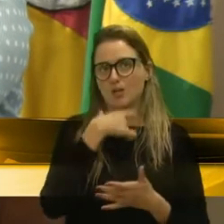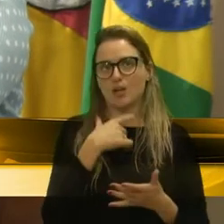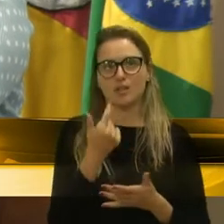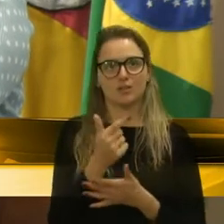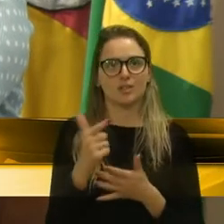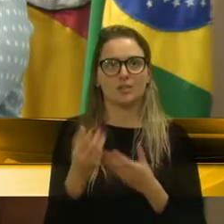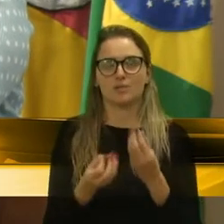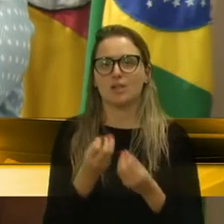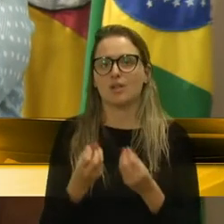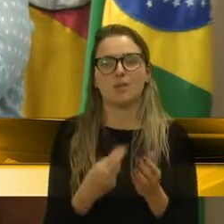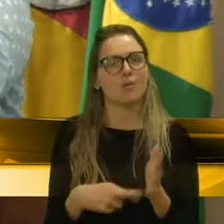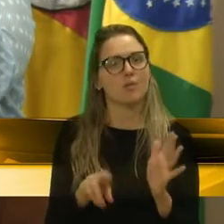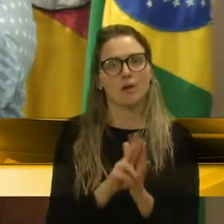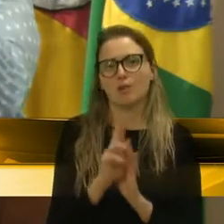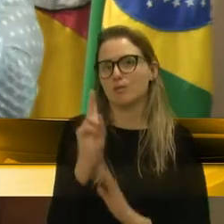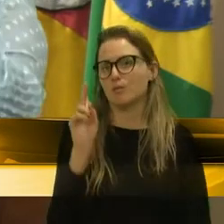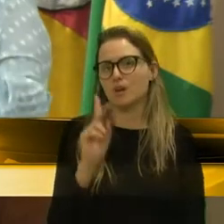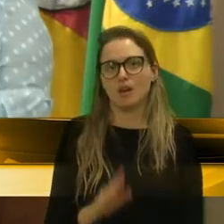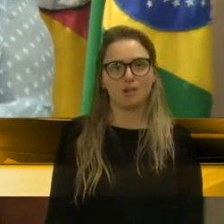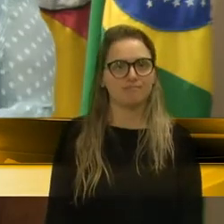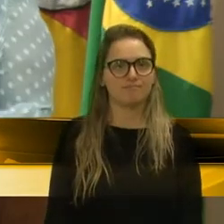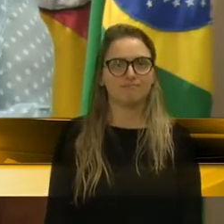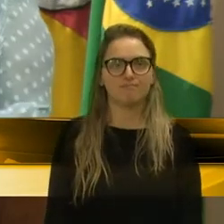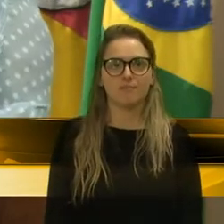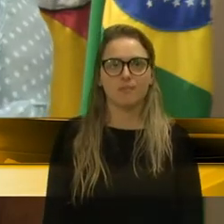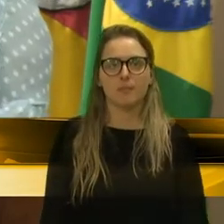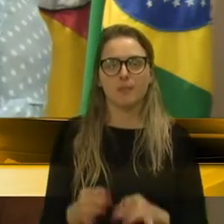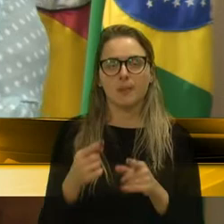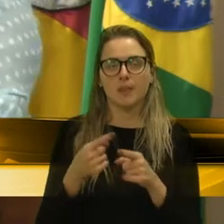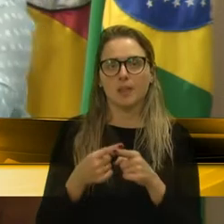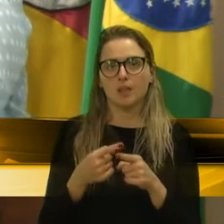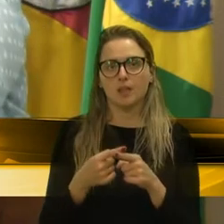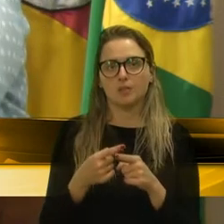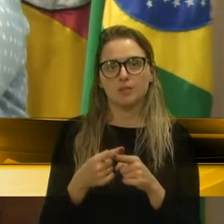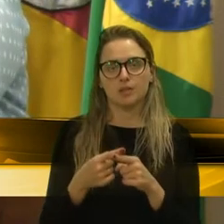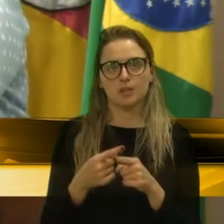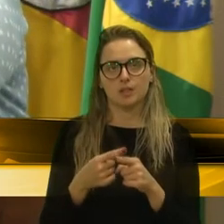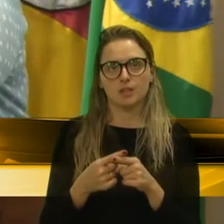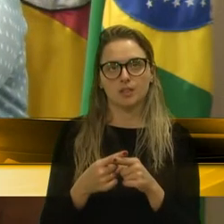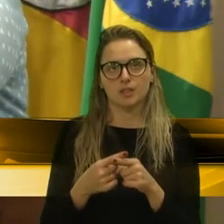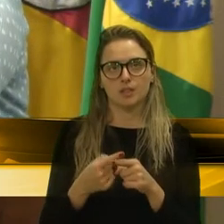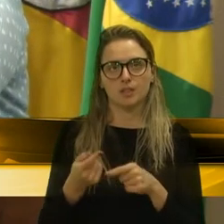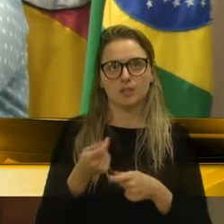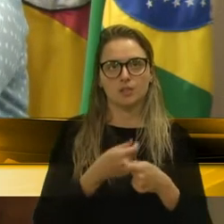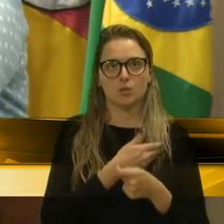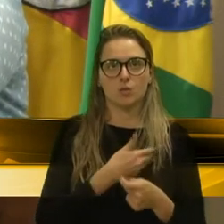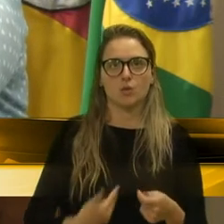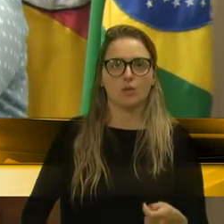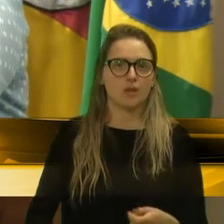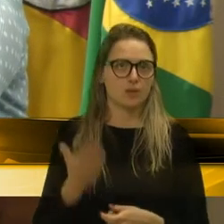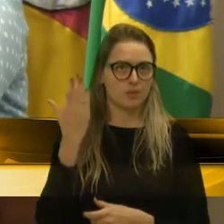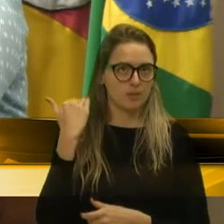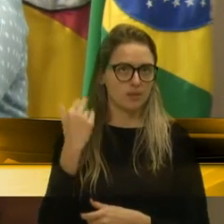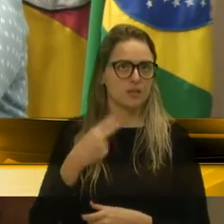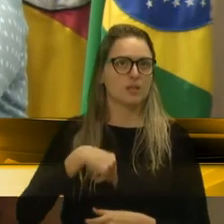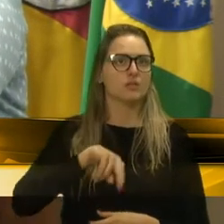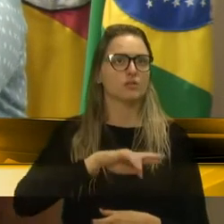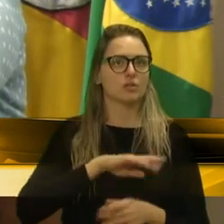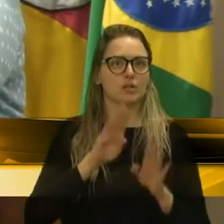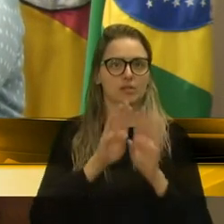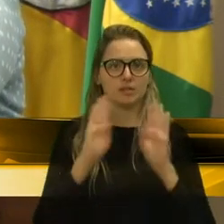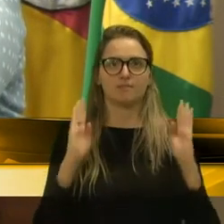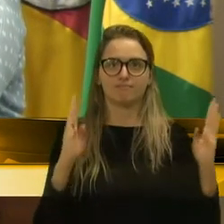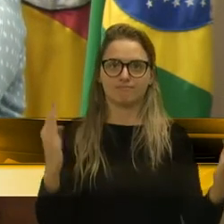salvação, vereador Toico, porque na administração passada nós tínhamos colocado os tapumes.